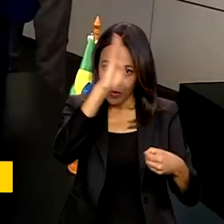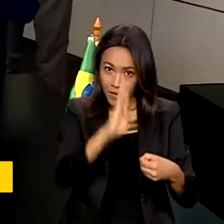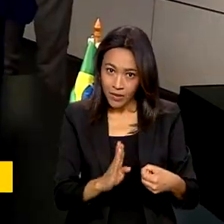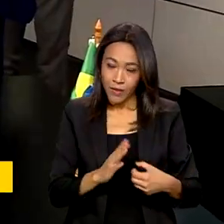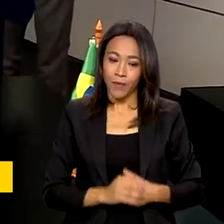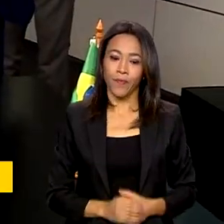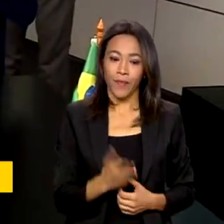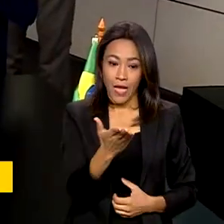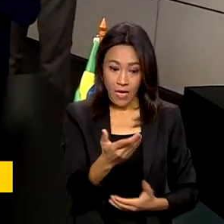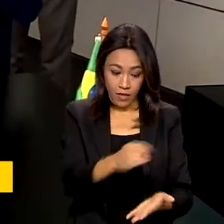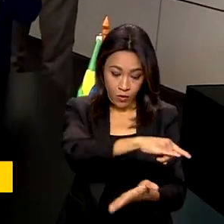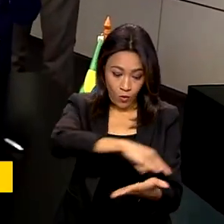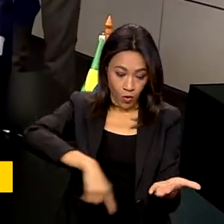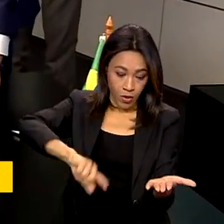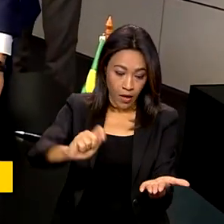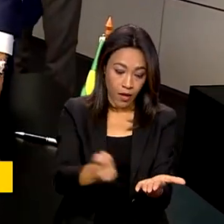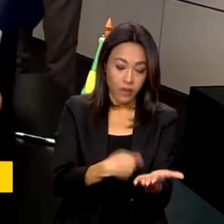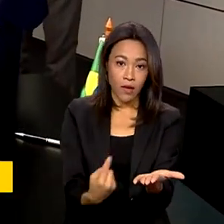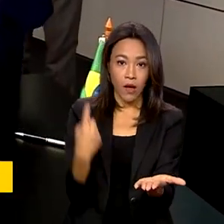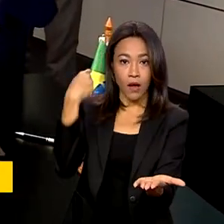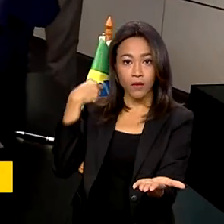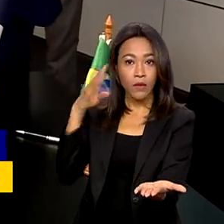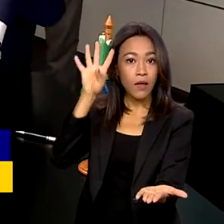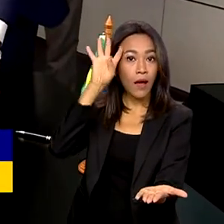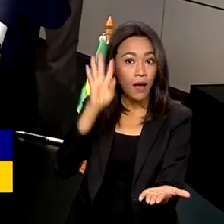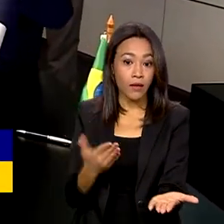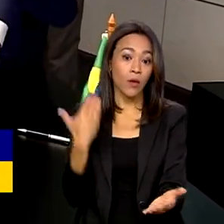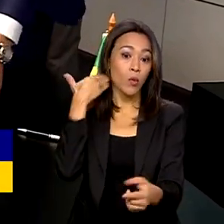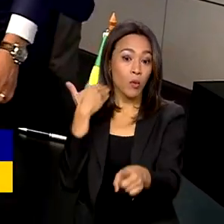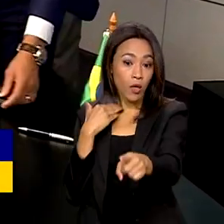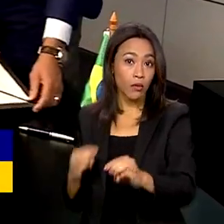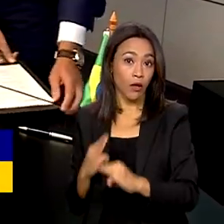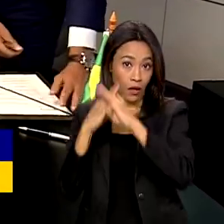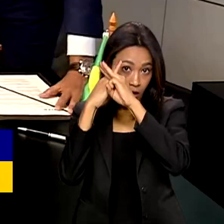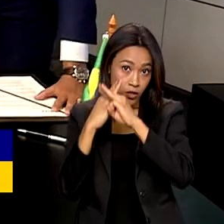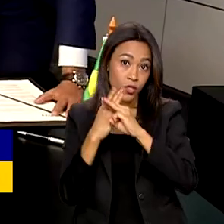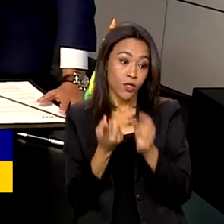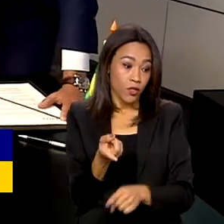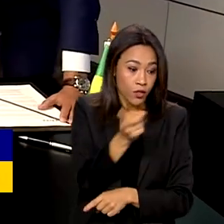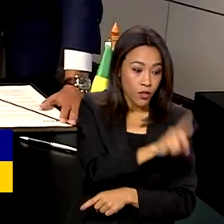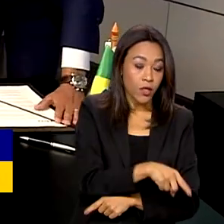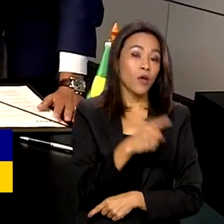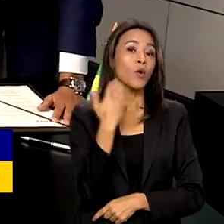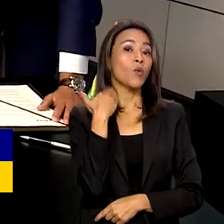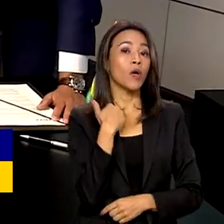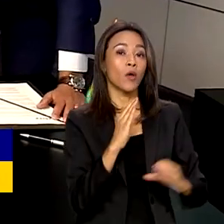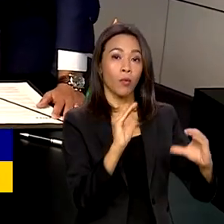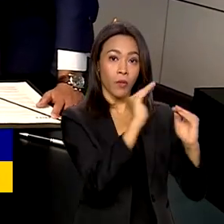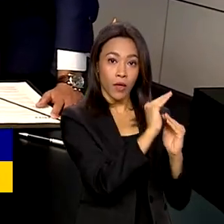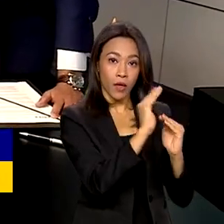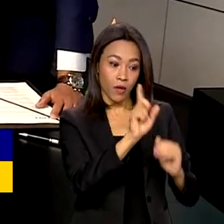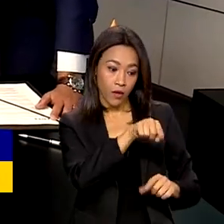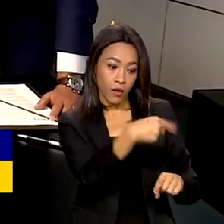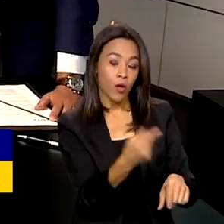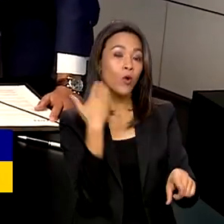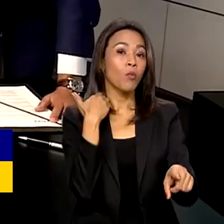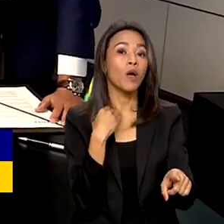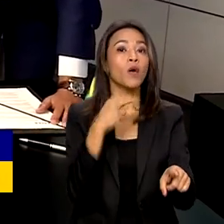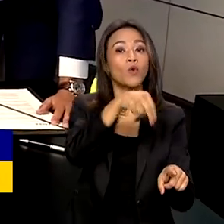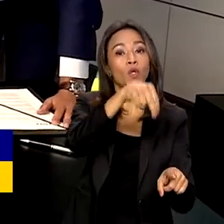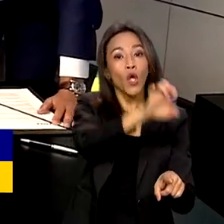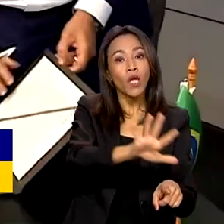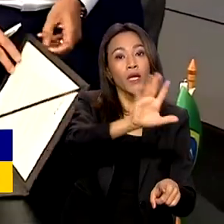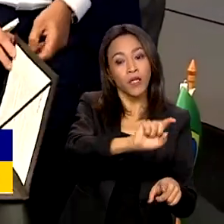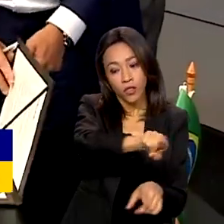Com o acordo assinado nesta quarta-feira, a Caixa Econômica Federal, o Banco do Brasil, Banco do Nordeste e o Banco da